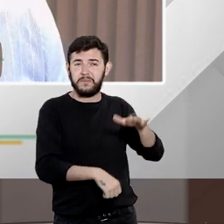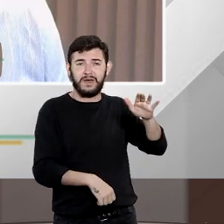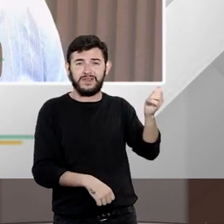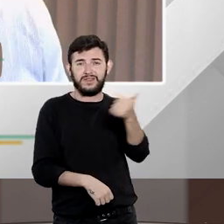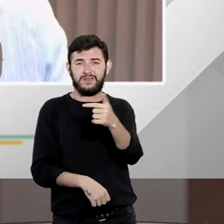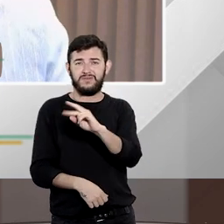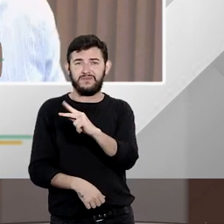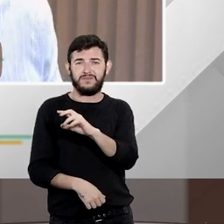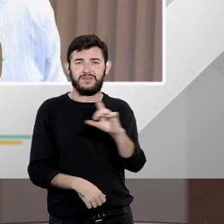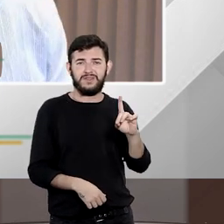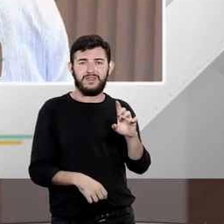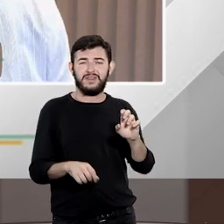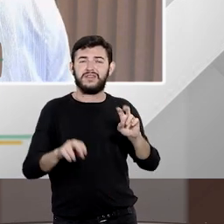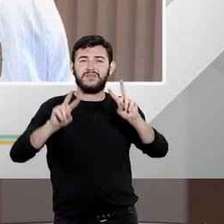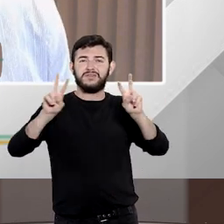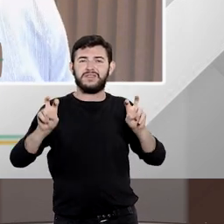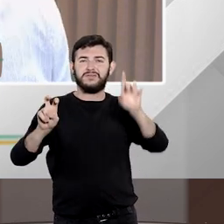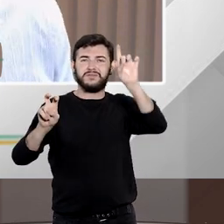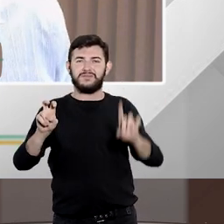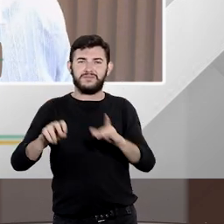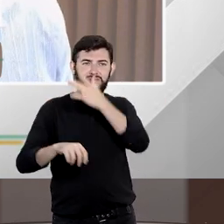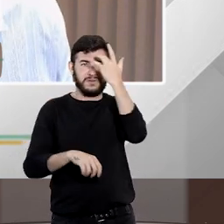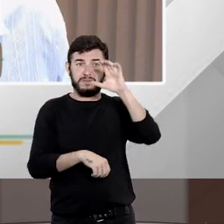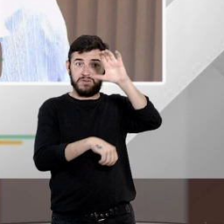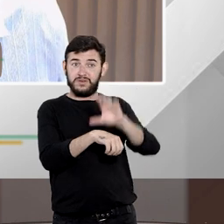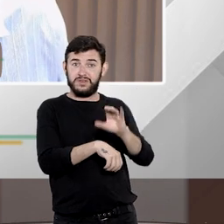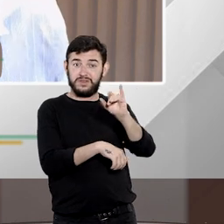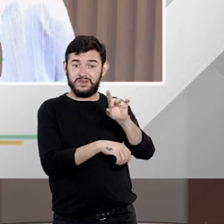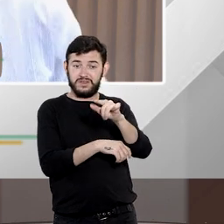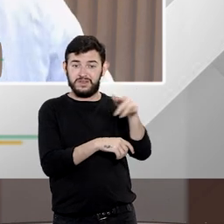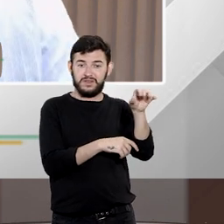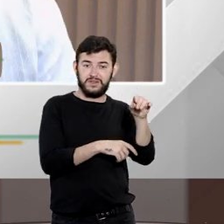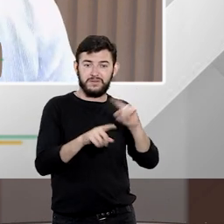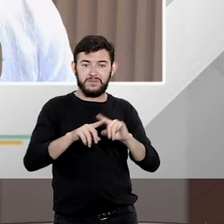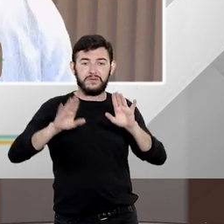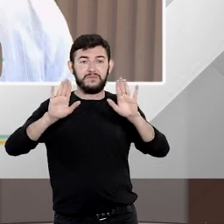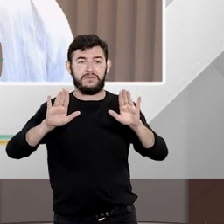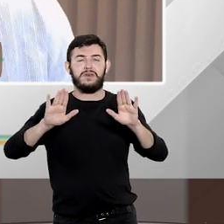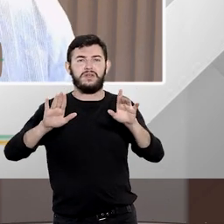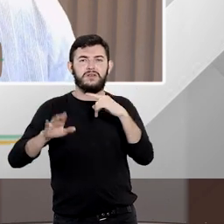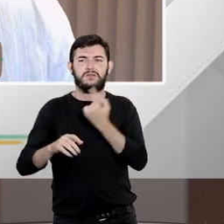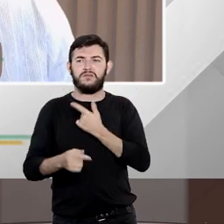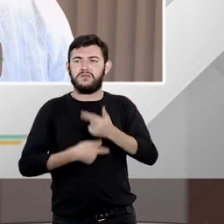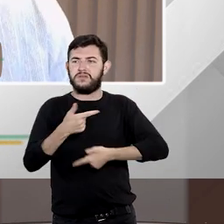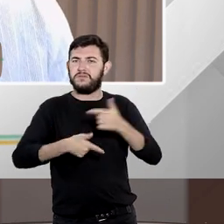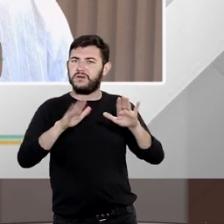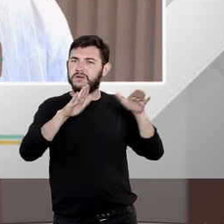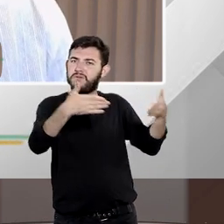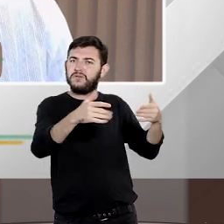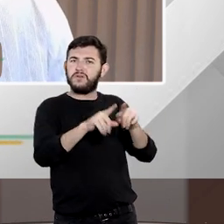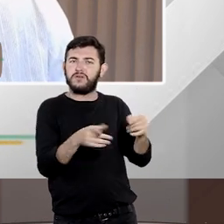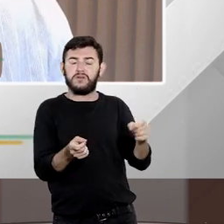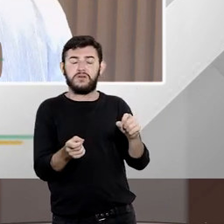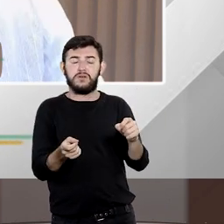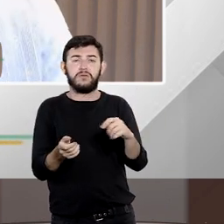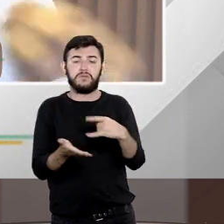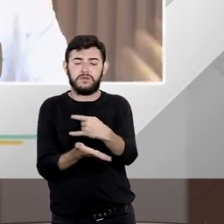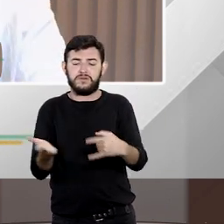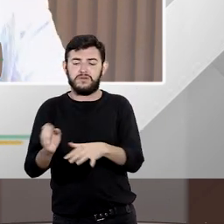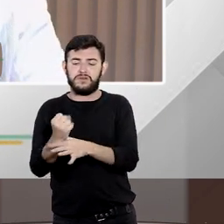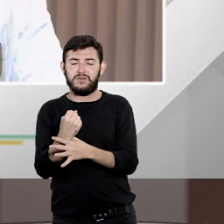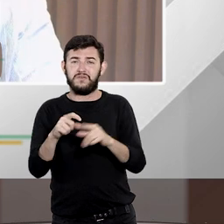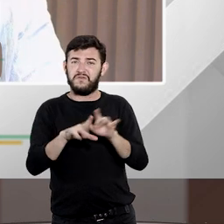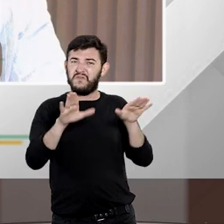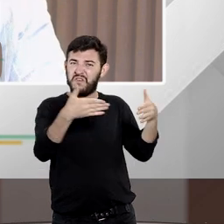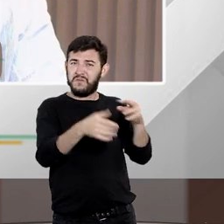certo do cidadão então a tendência é a utilização do mandado de segurança e não ficarmos apenas restrito ao habeas data seja